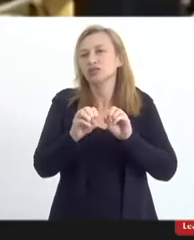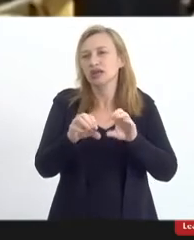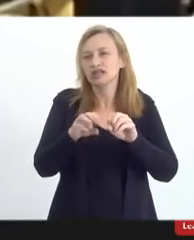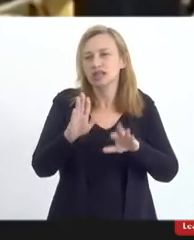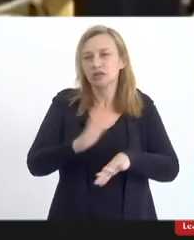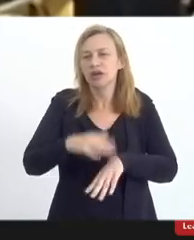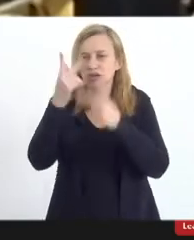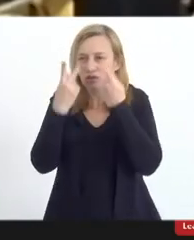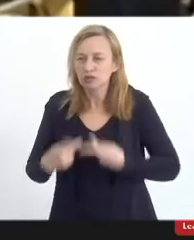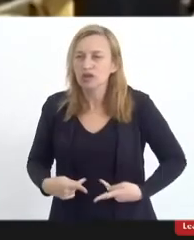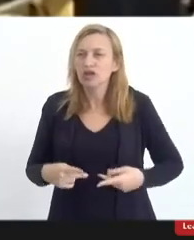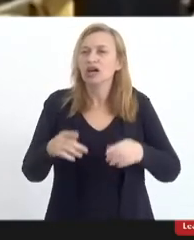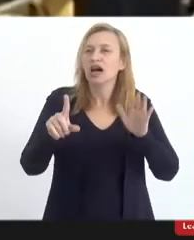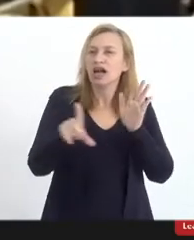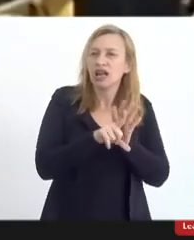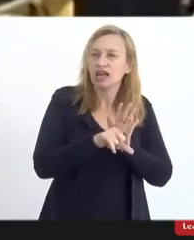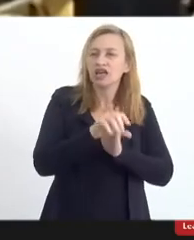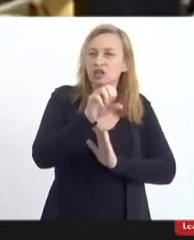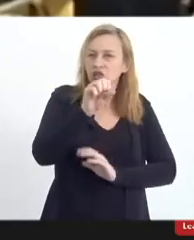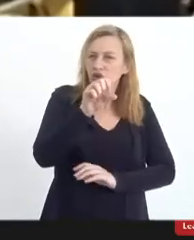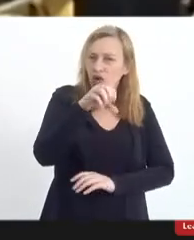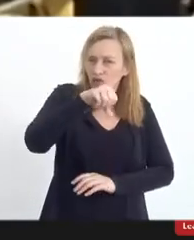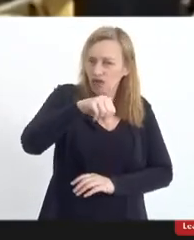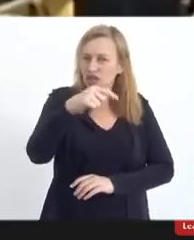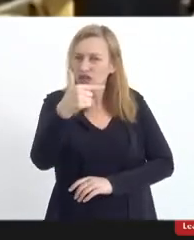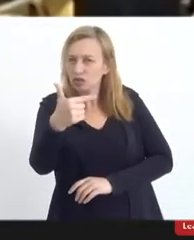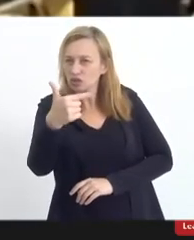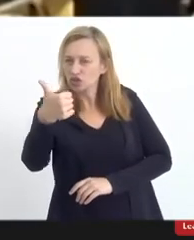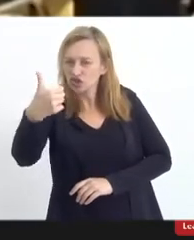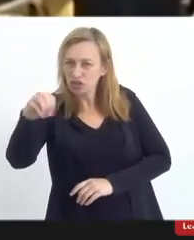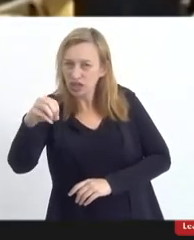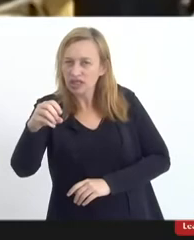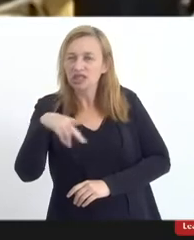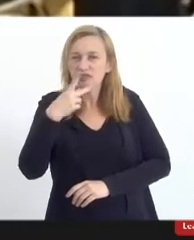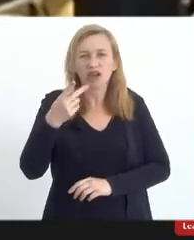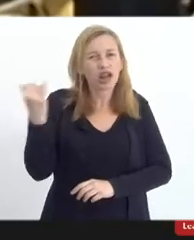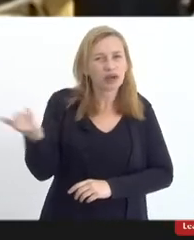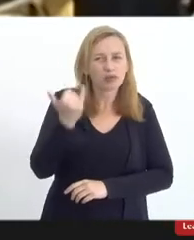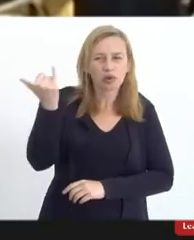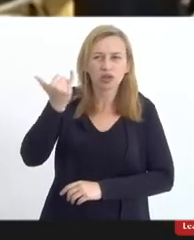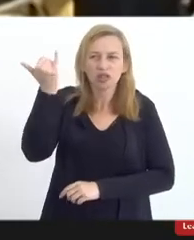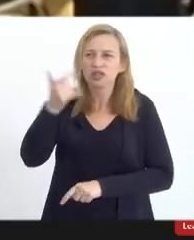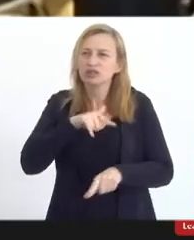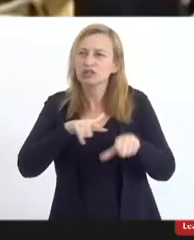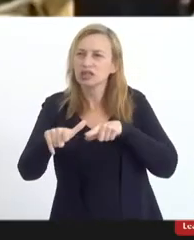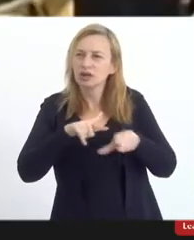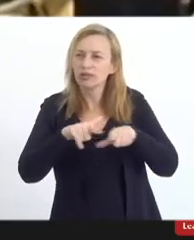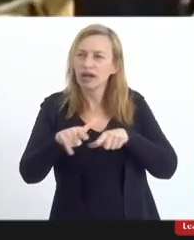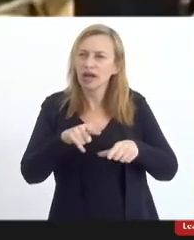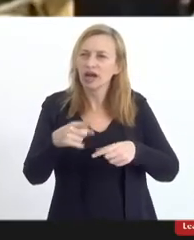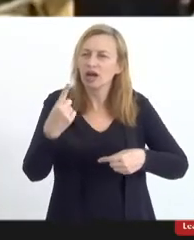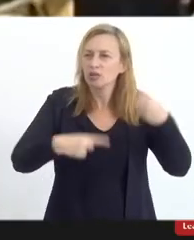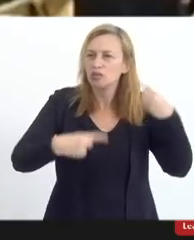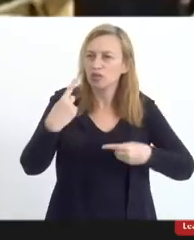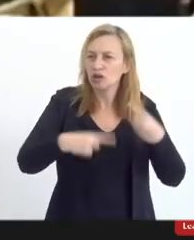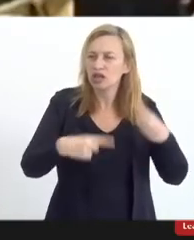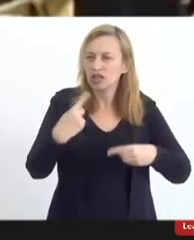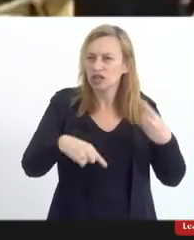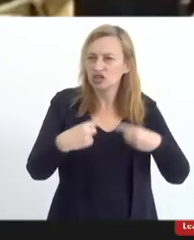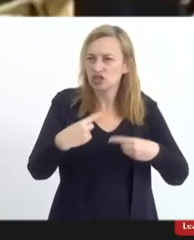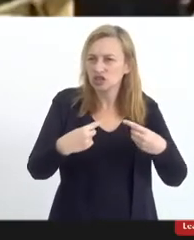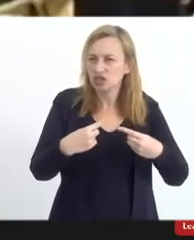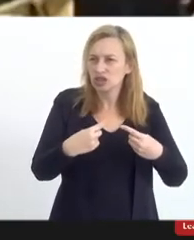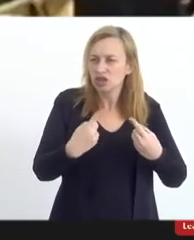9210, que fala sobre a importância de se trabalhar a política de combate à intolerância religiosa